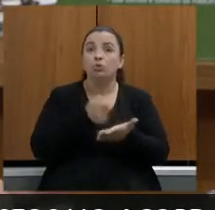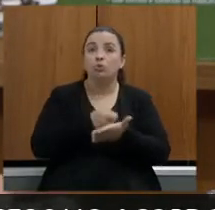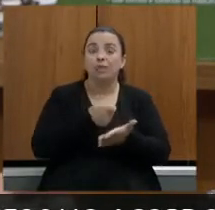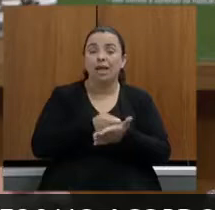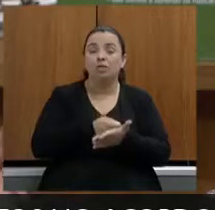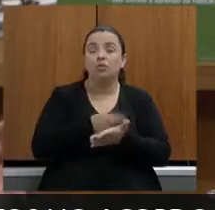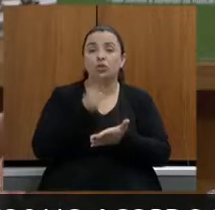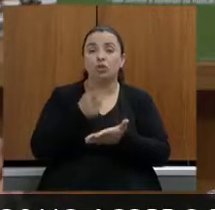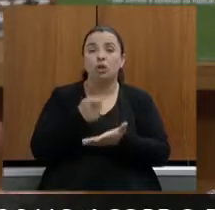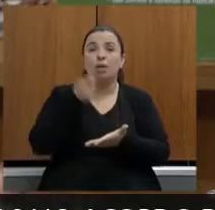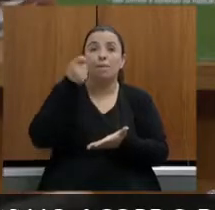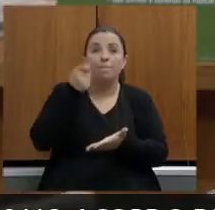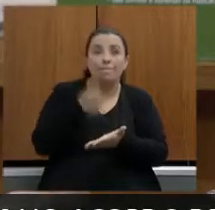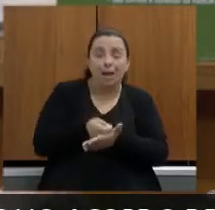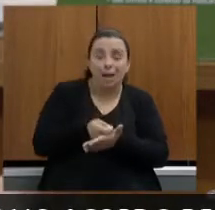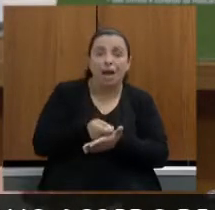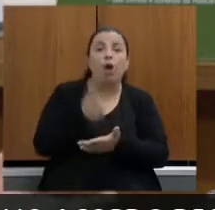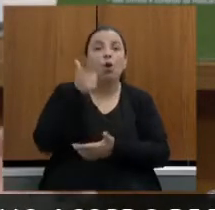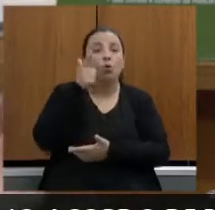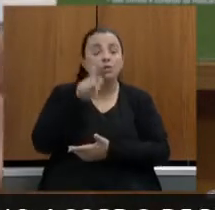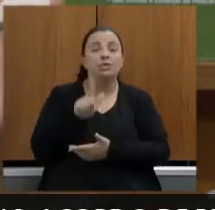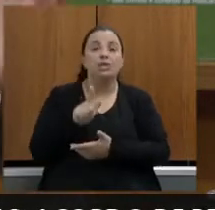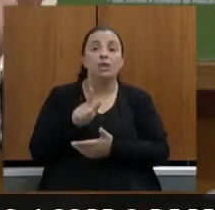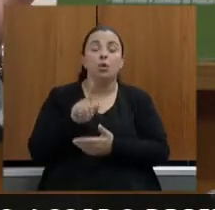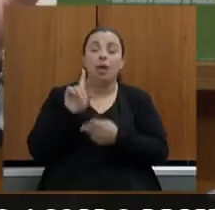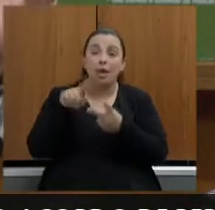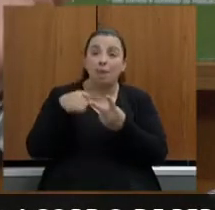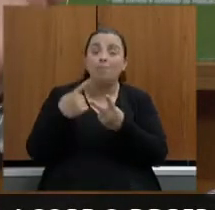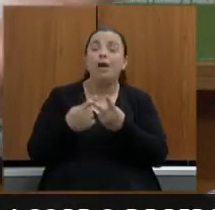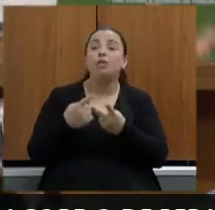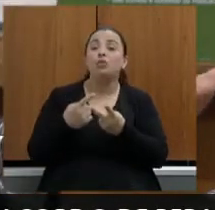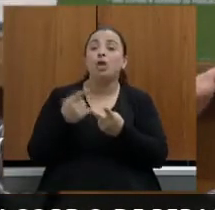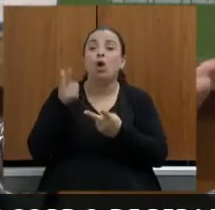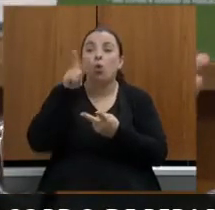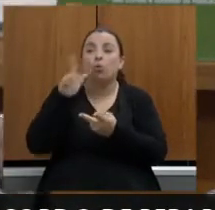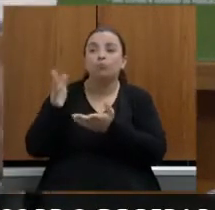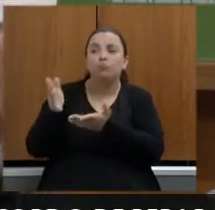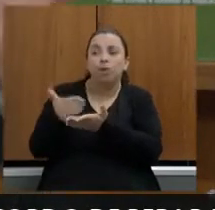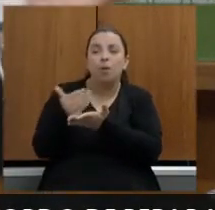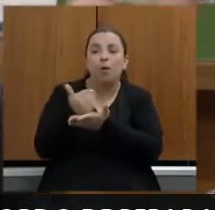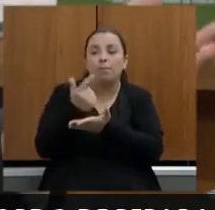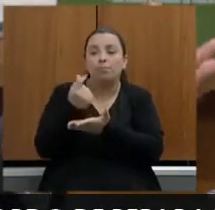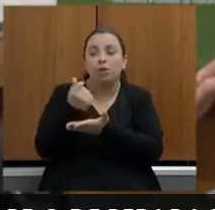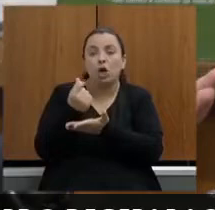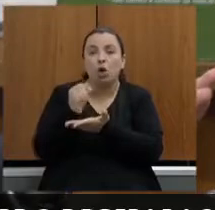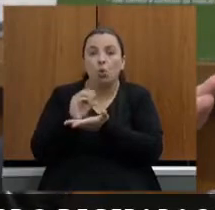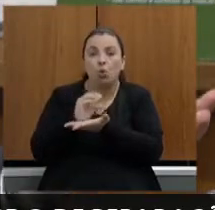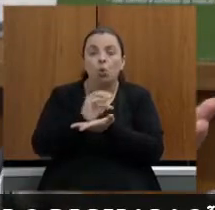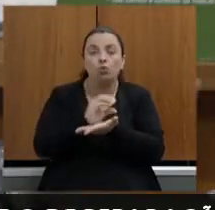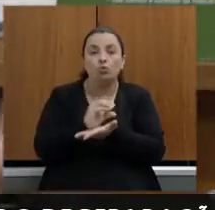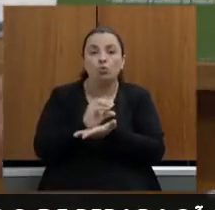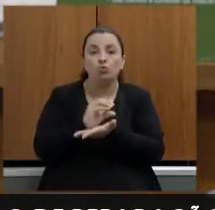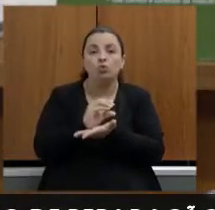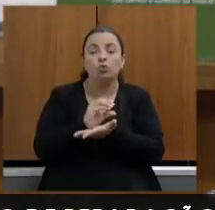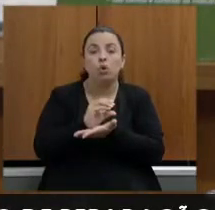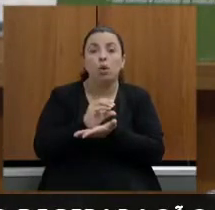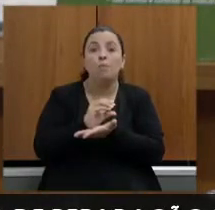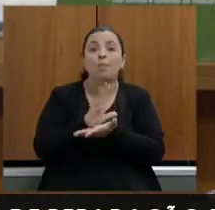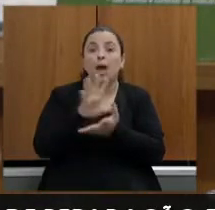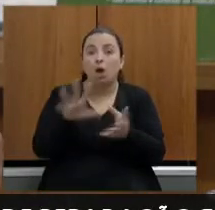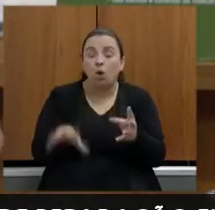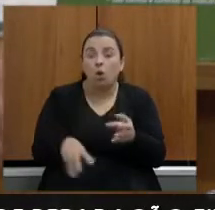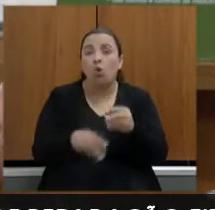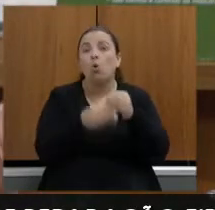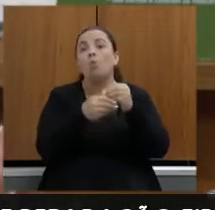pagar e aportar recursos que são de pagar de outro anexo do Estado para complementar